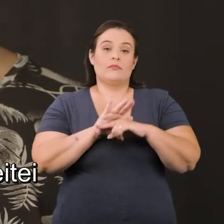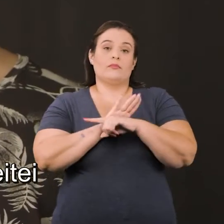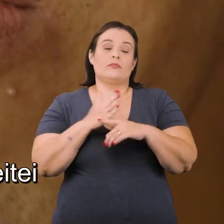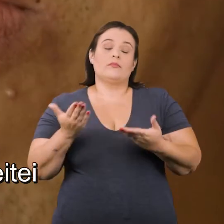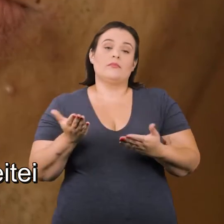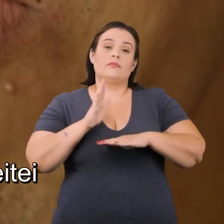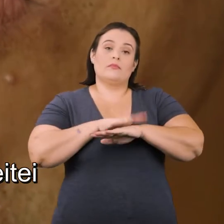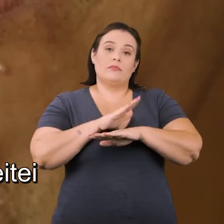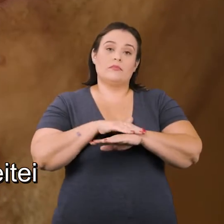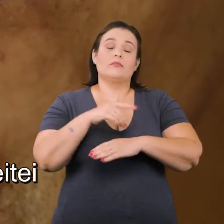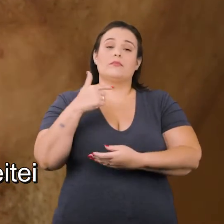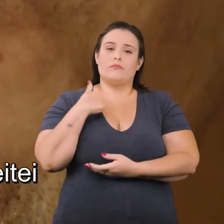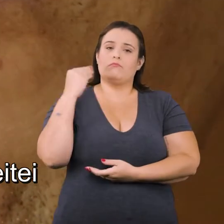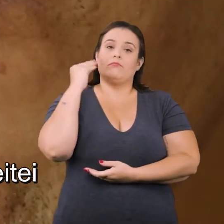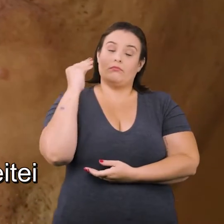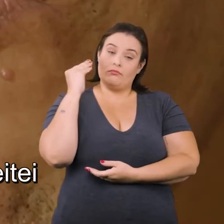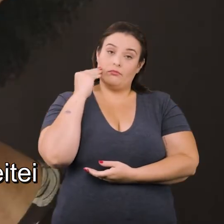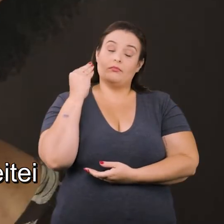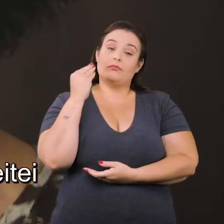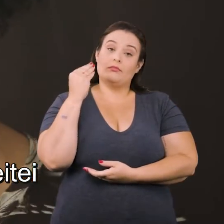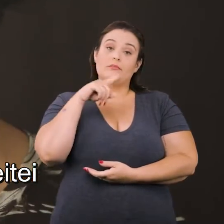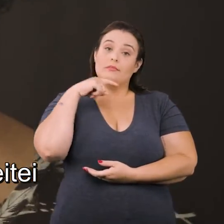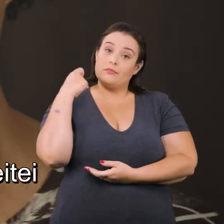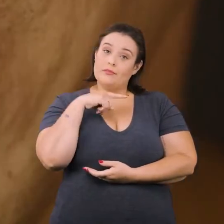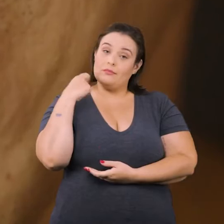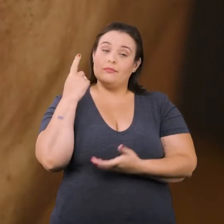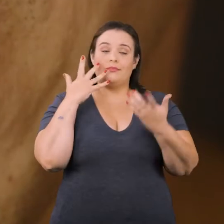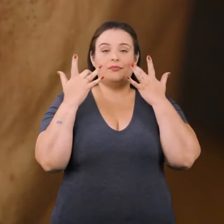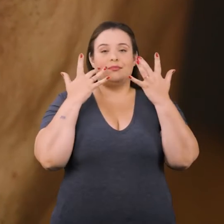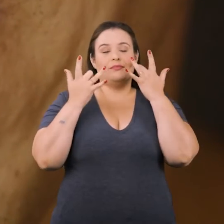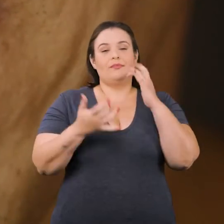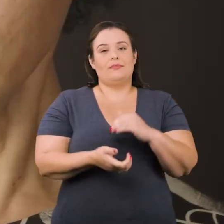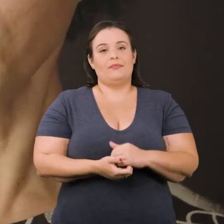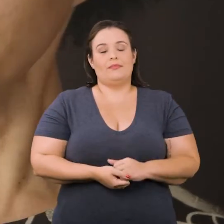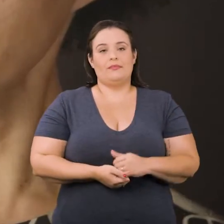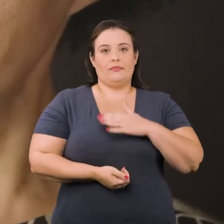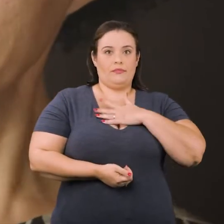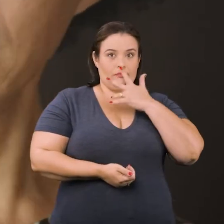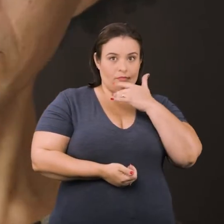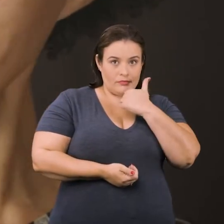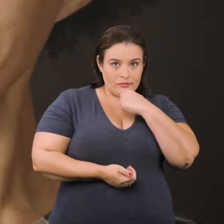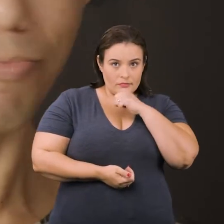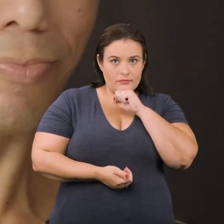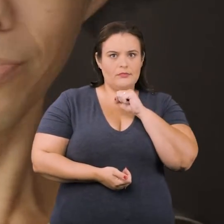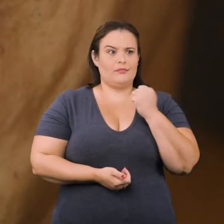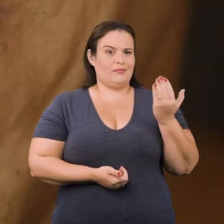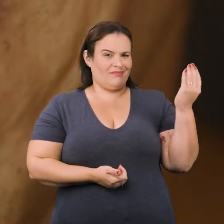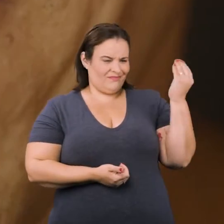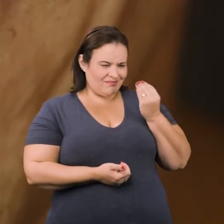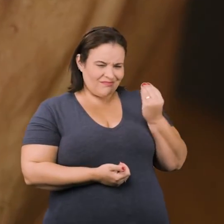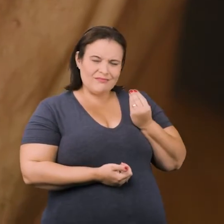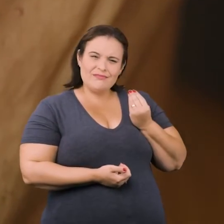momento que eu peitei fazer vestibular para teatro. Contrai os lábios. Isso para os meus pais era um